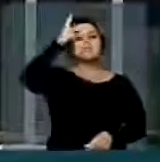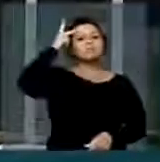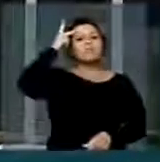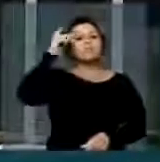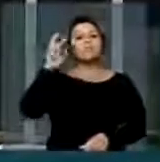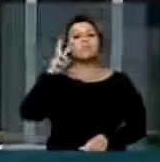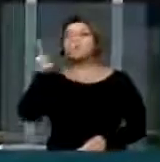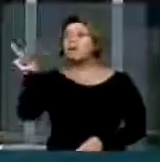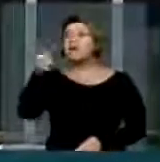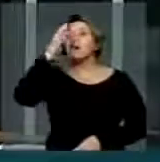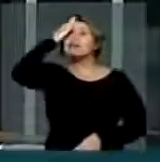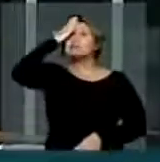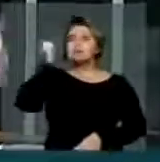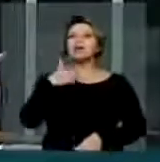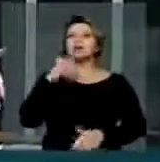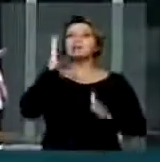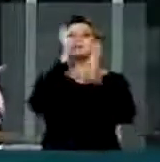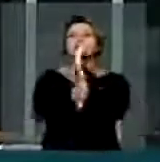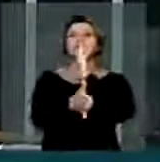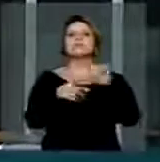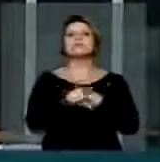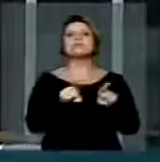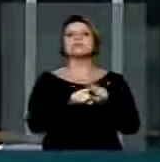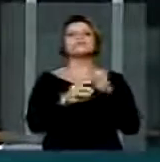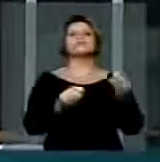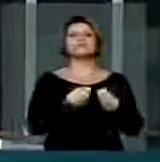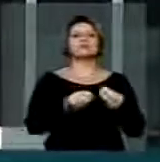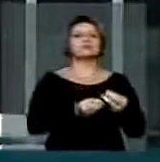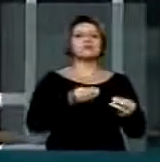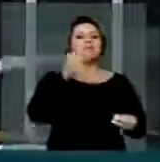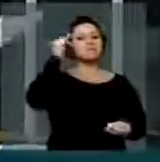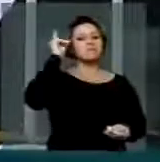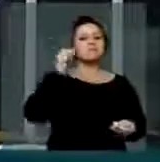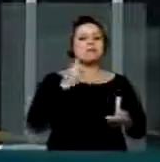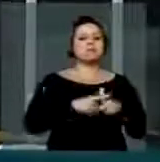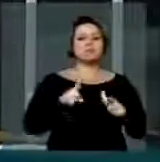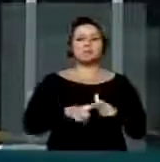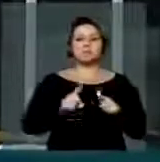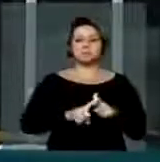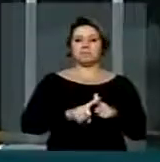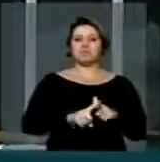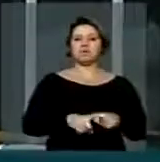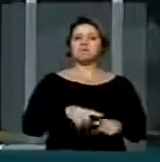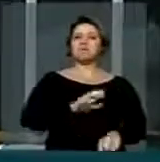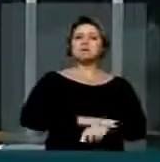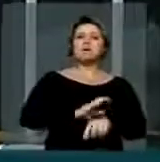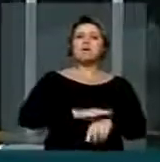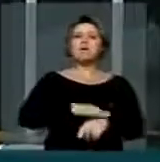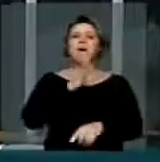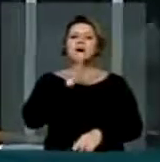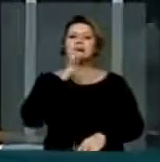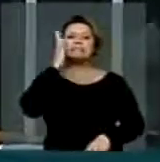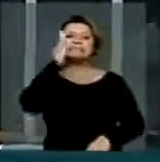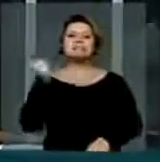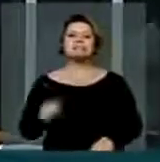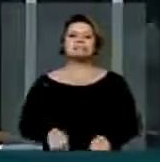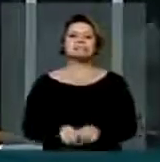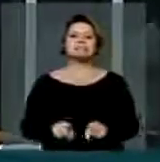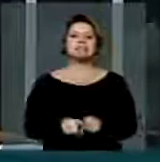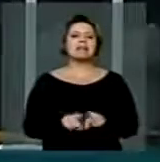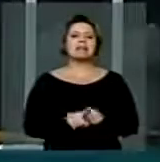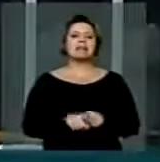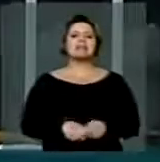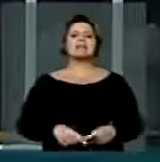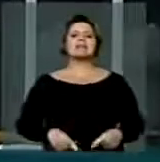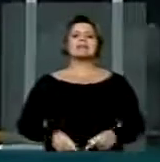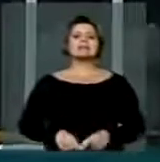orientação de todos aqueles que estejam frequentando aquela casa de espetáculo naquele horário, mapa indicativo das saídas de